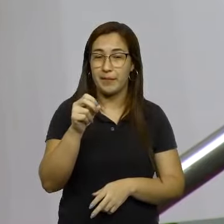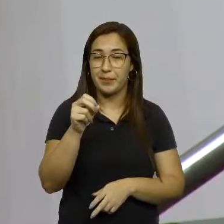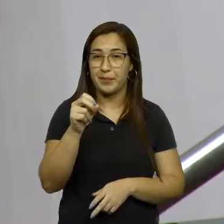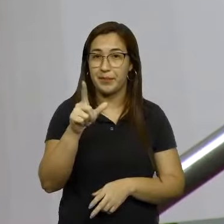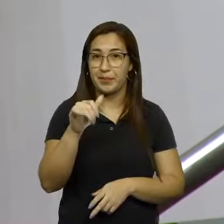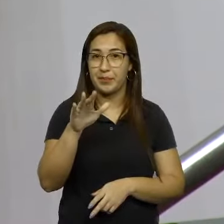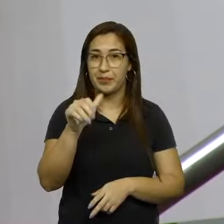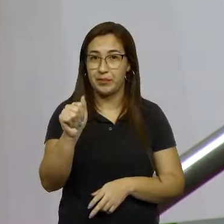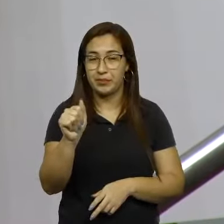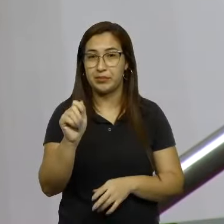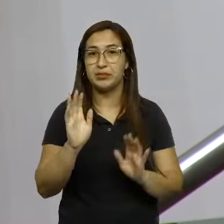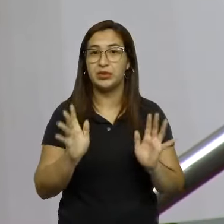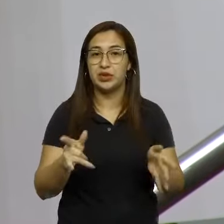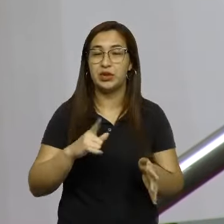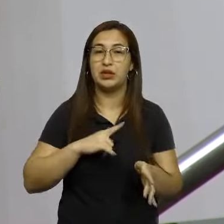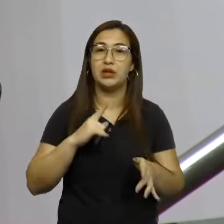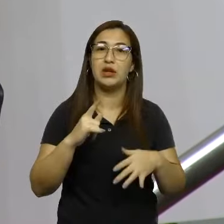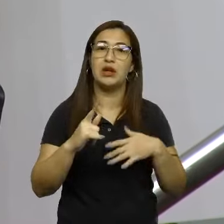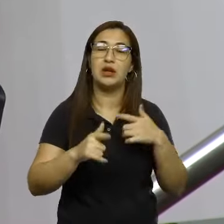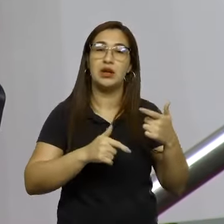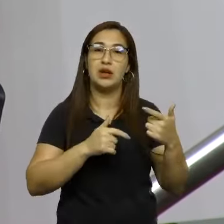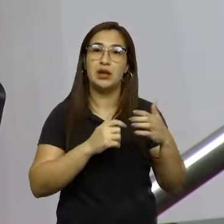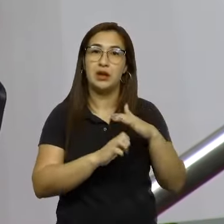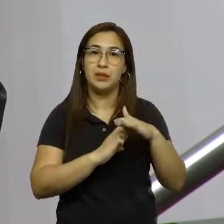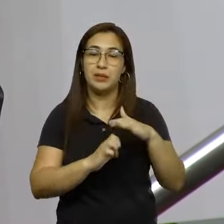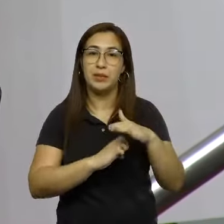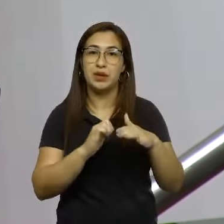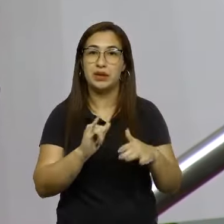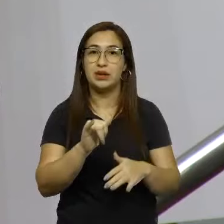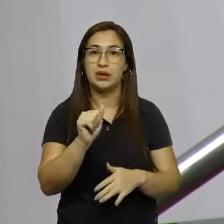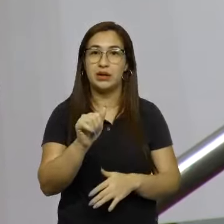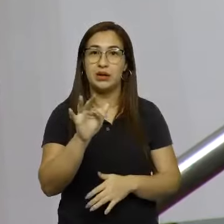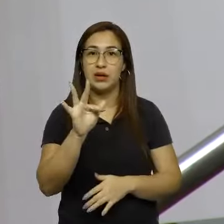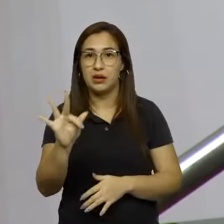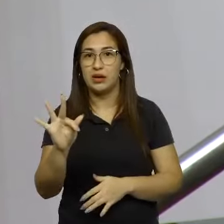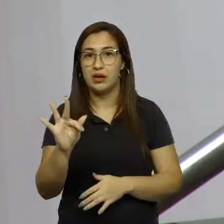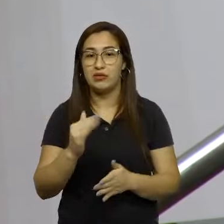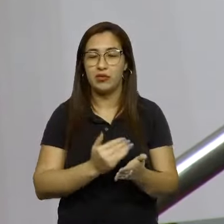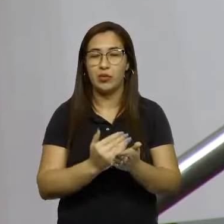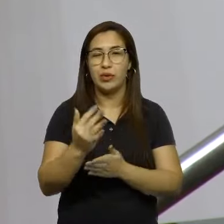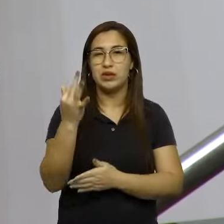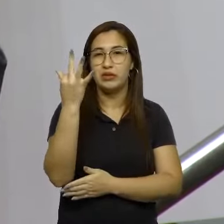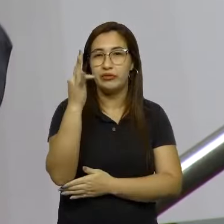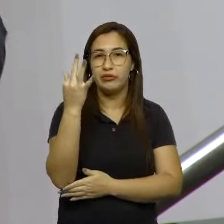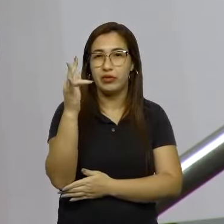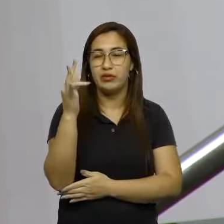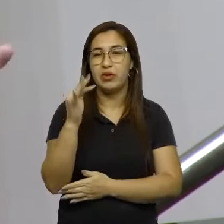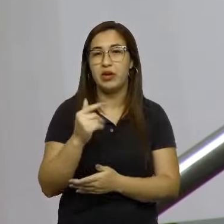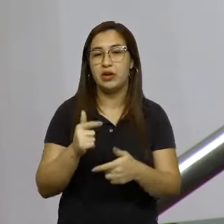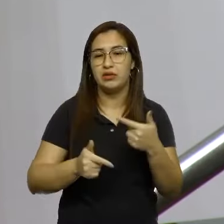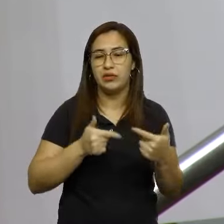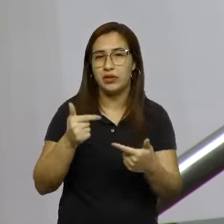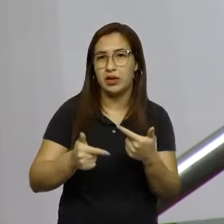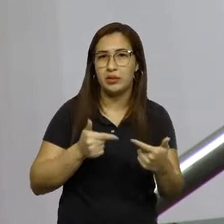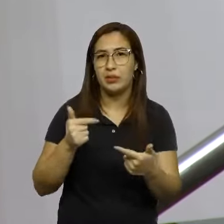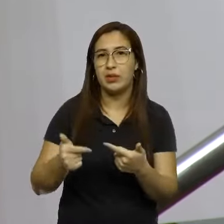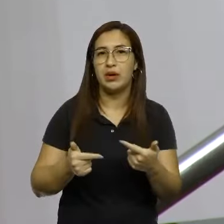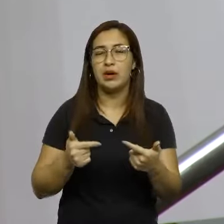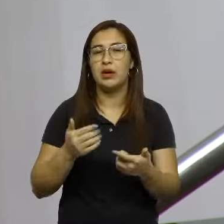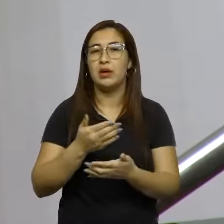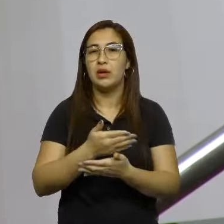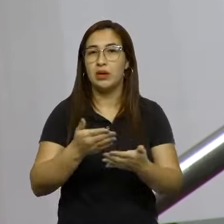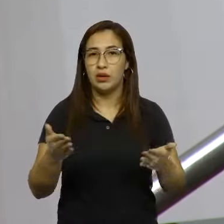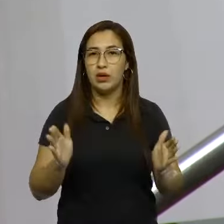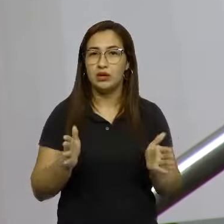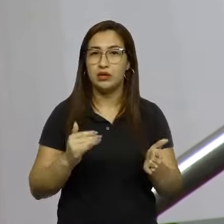foi constituída uma empresa, a IAF, que desde fevereiro está trabalhando nisso, em conjunto com a Celesc, as próprias Telesc